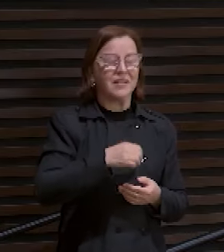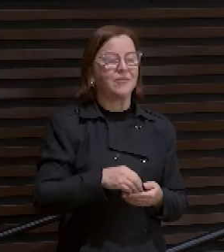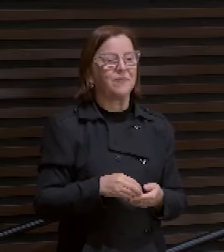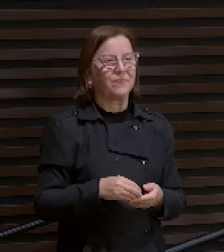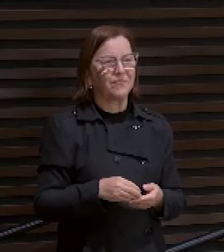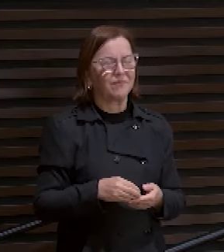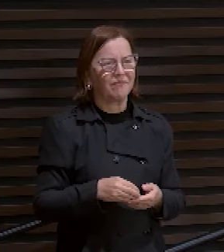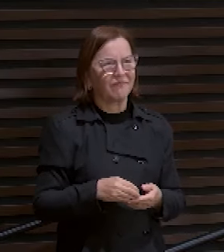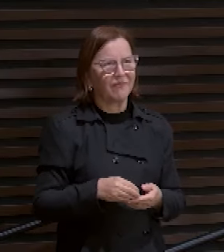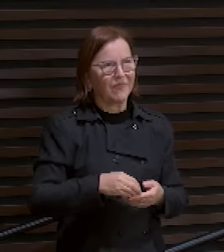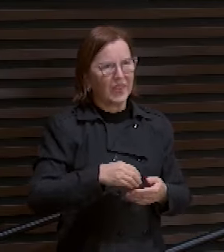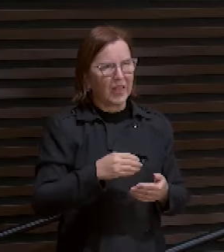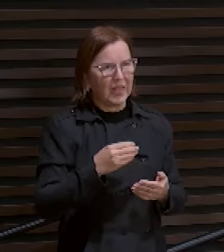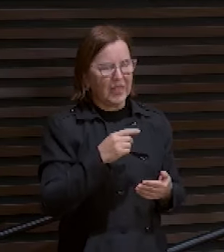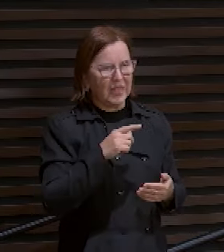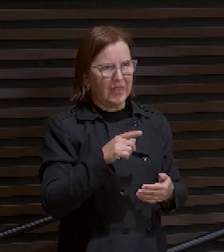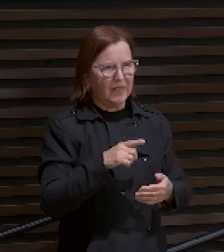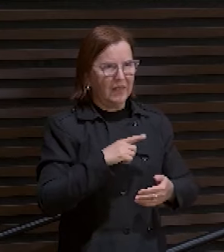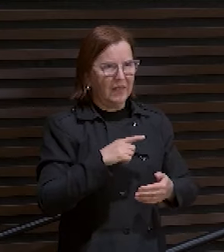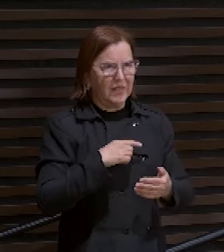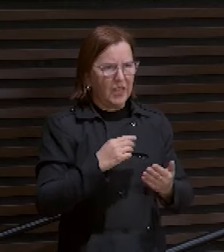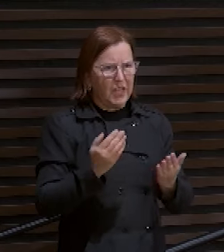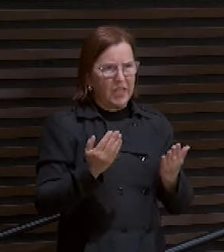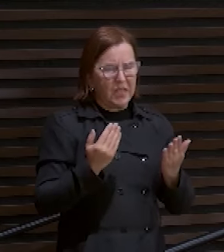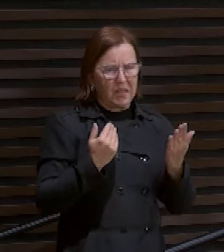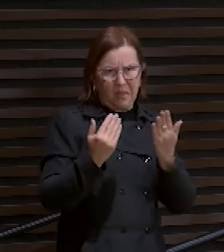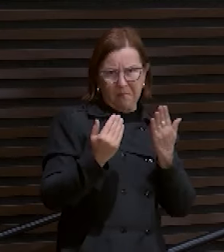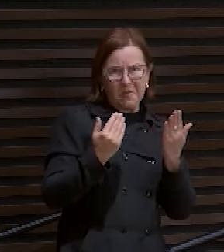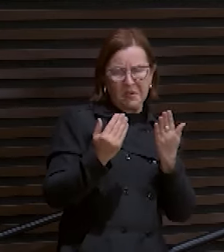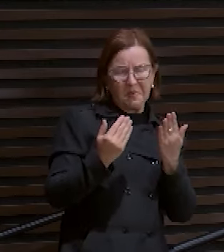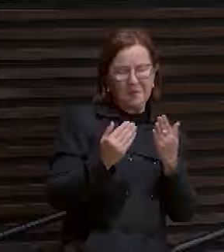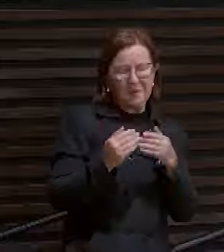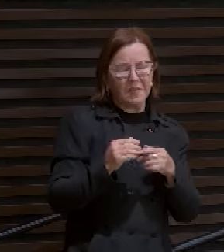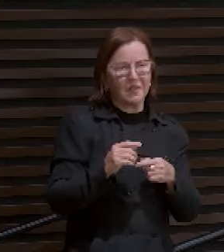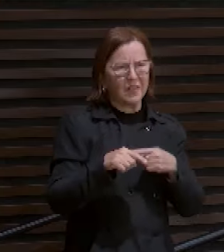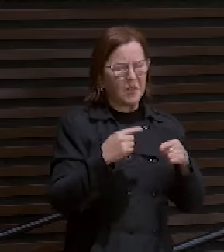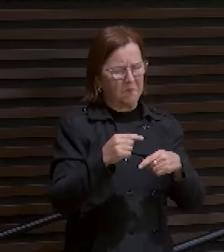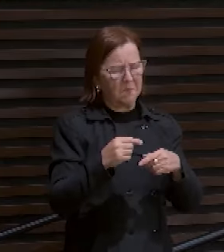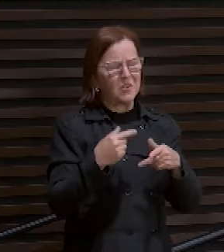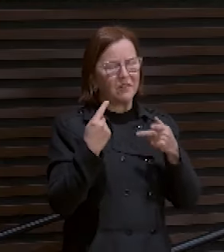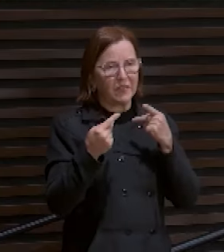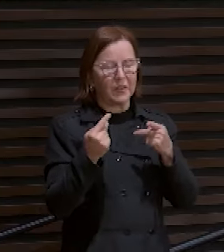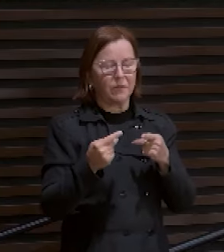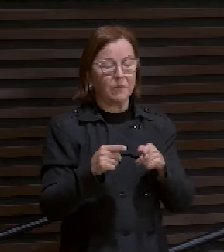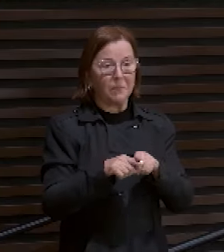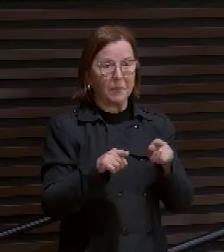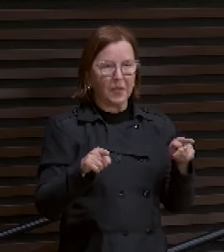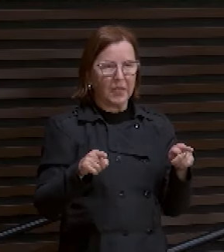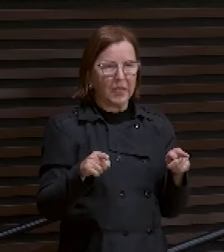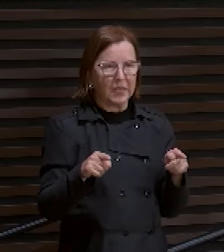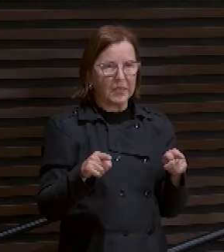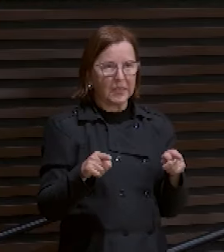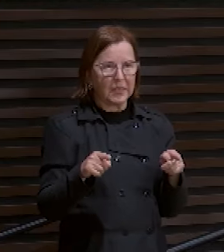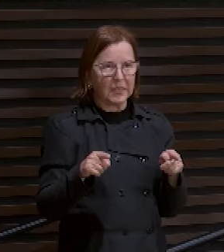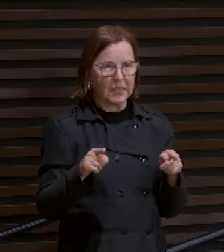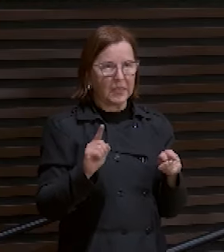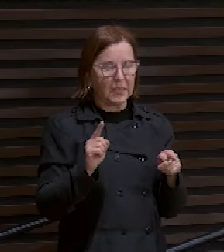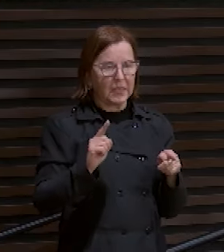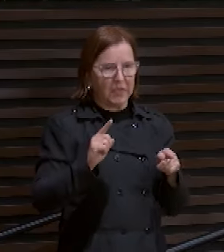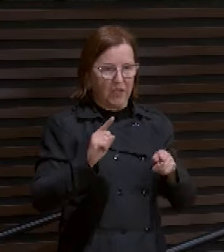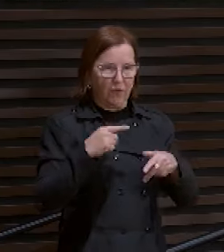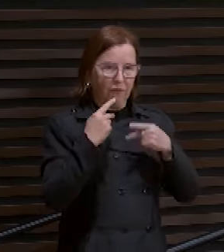4. DSM 5. Não vou entrar. Vou entrar mais para frente. Mas eu não estou olhando para a psicologia.